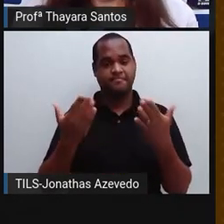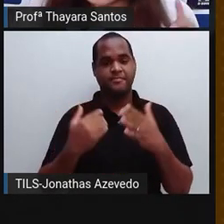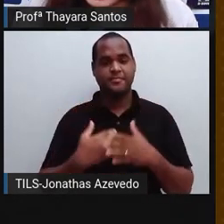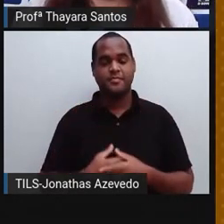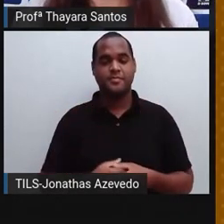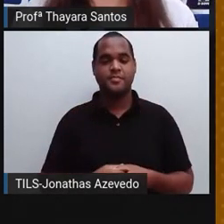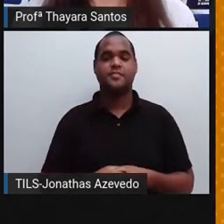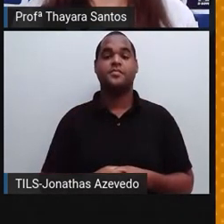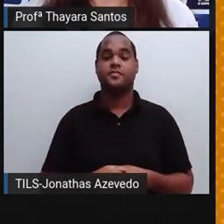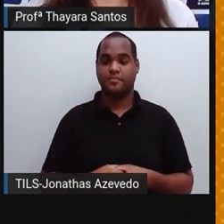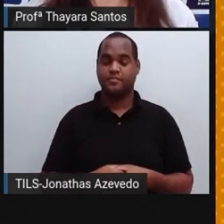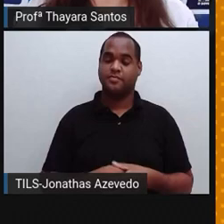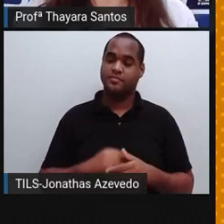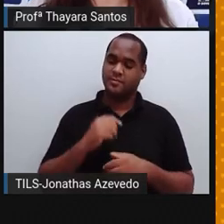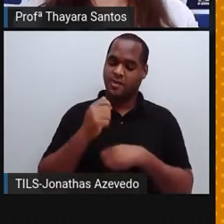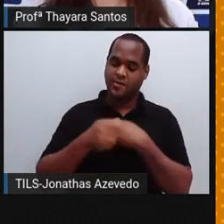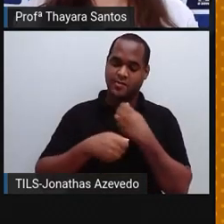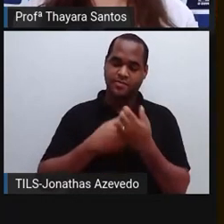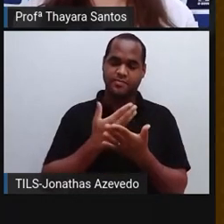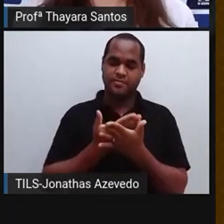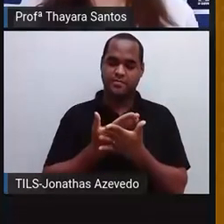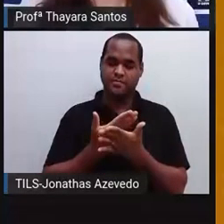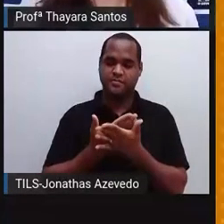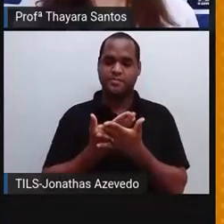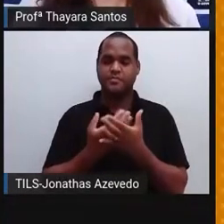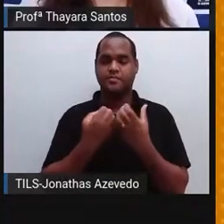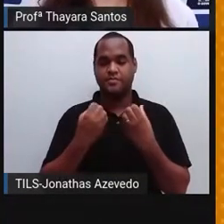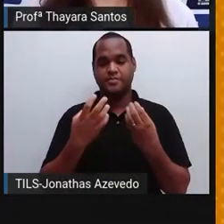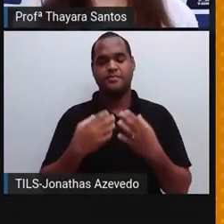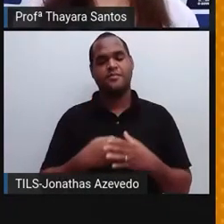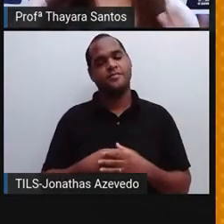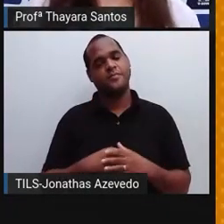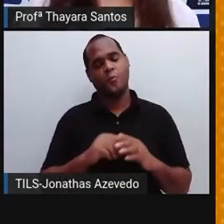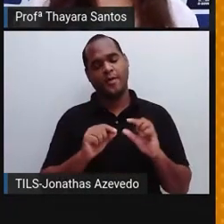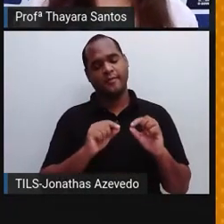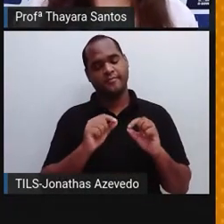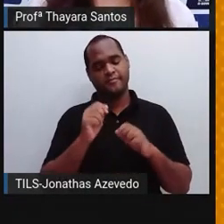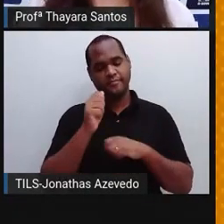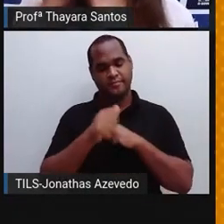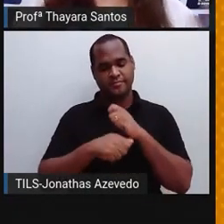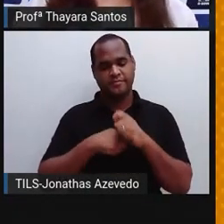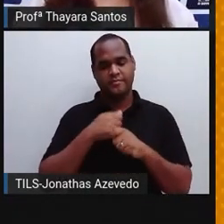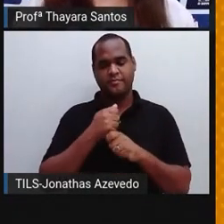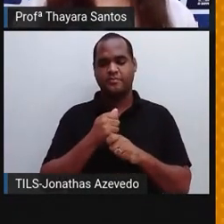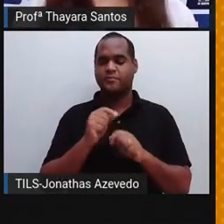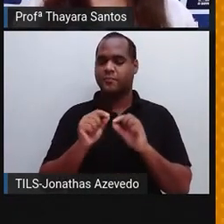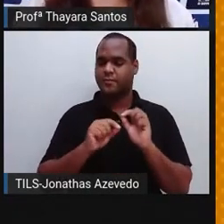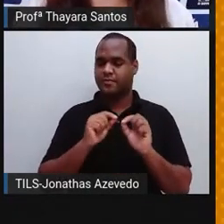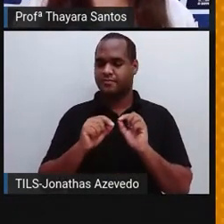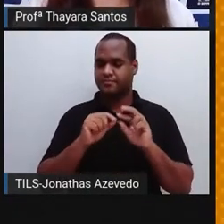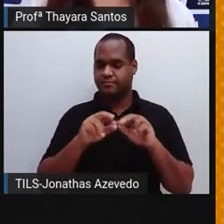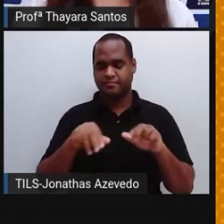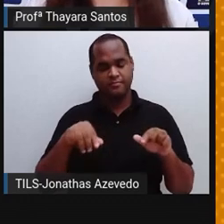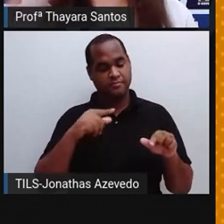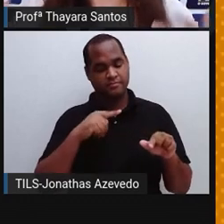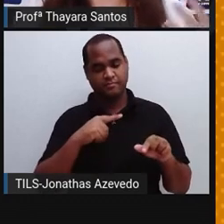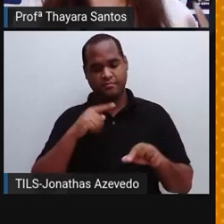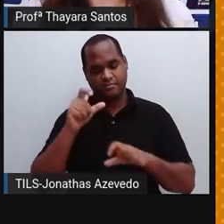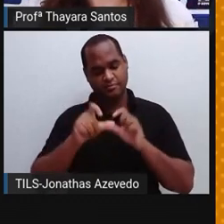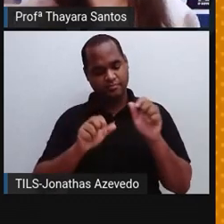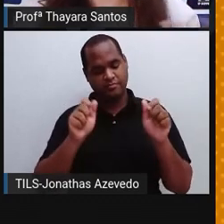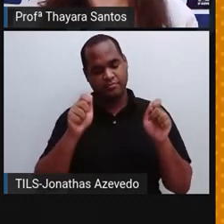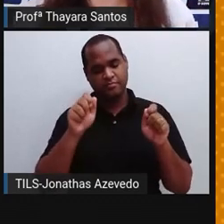Então, vamos lá estudar o átomo. E o que é esse átomo? A gente viu os modelos atômicos que aí são